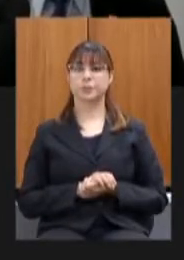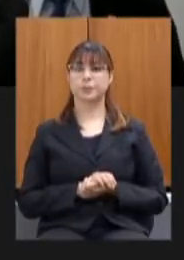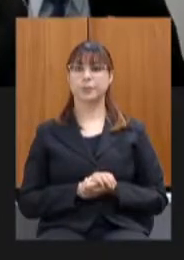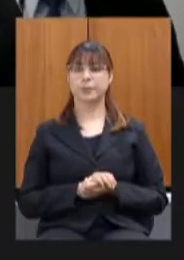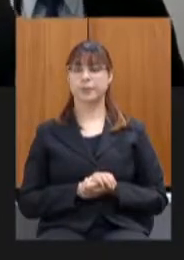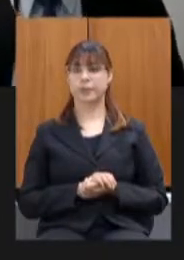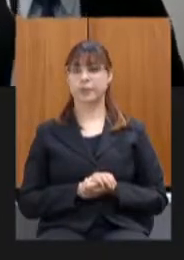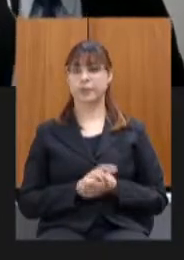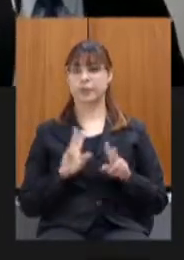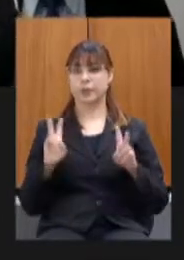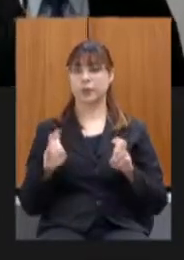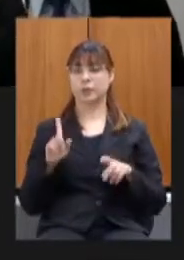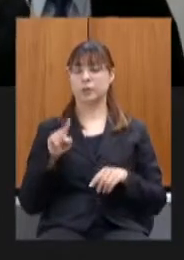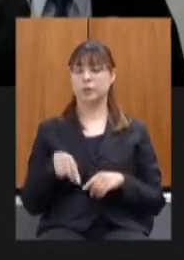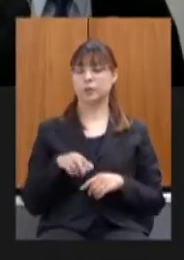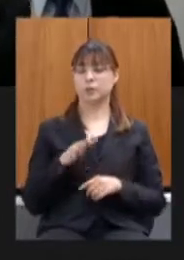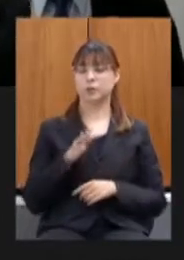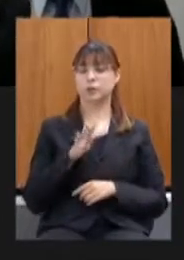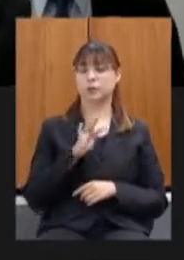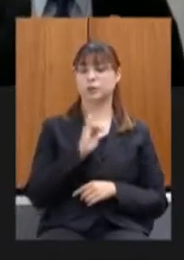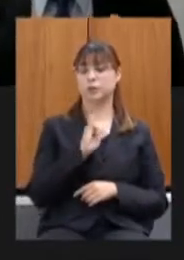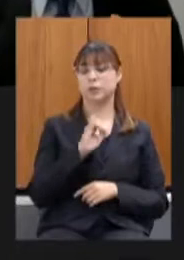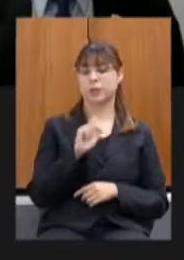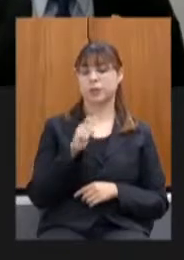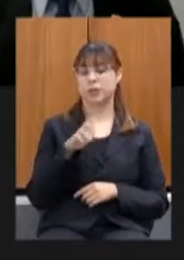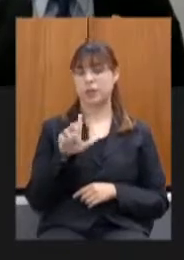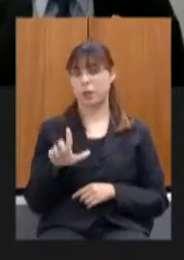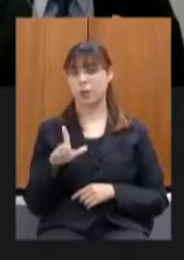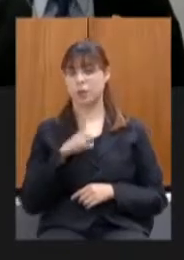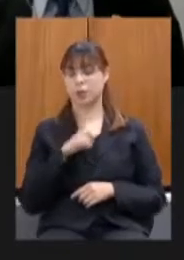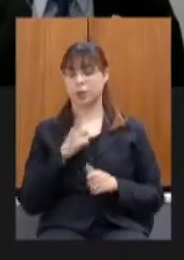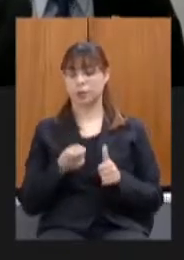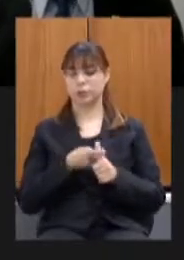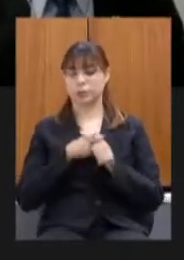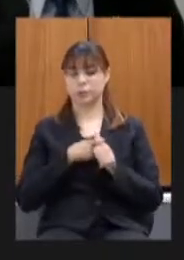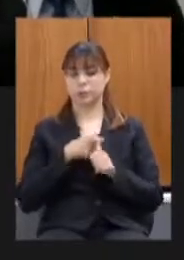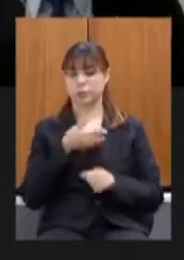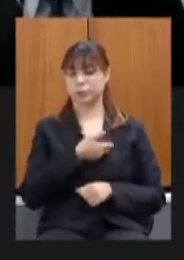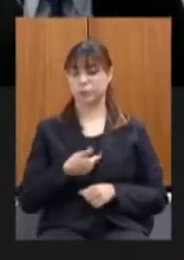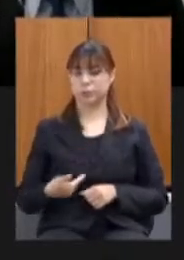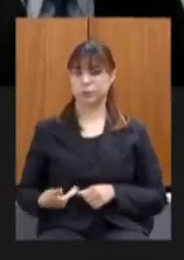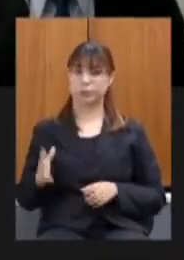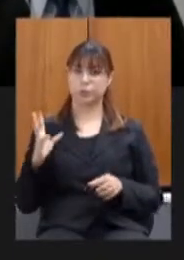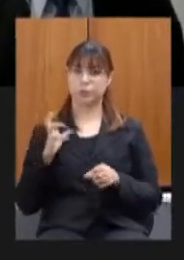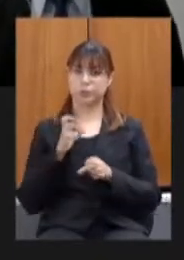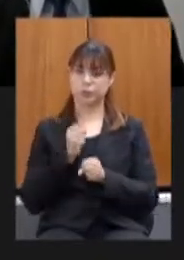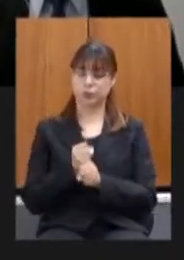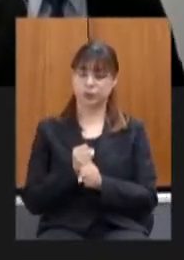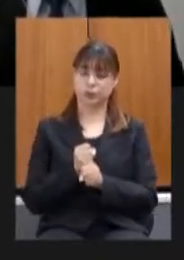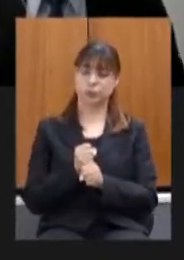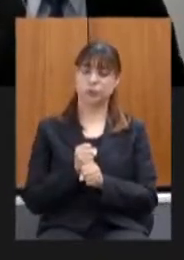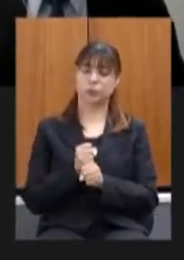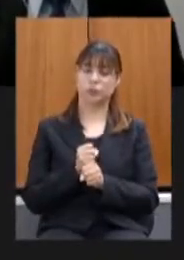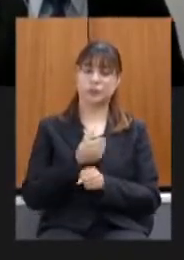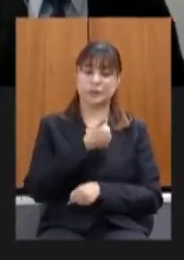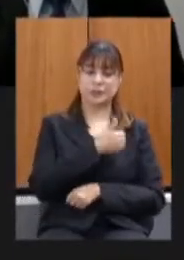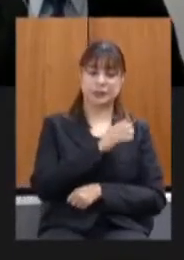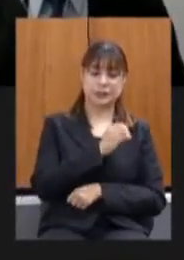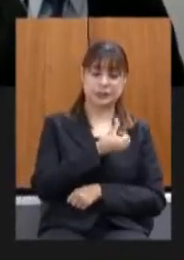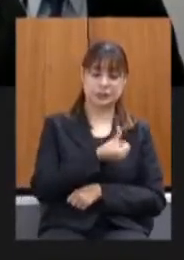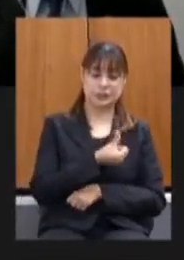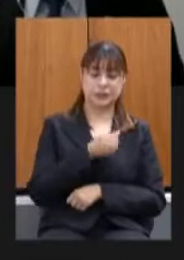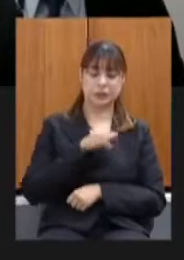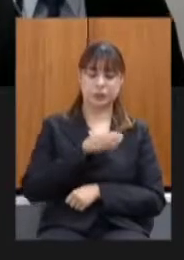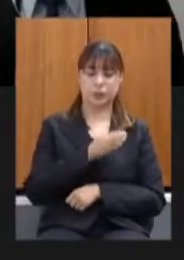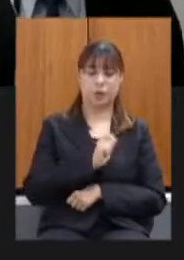indicadores fiscais a dívida pública a dívida consolidada líquida do estado ela saltou de 106 bilhões